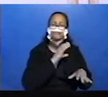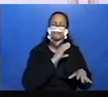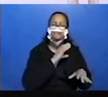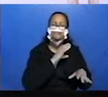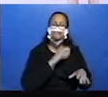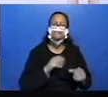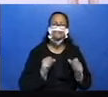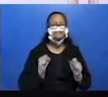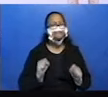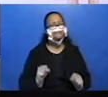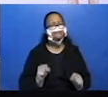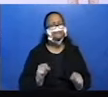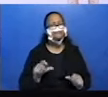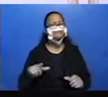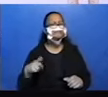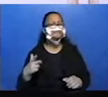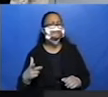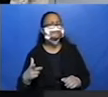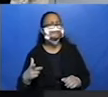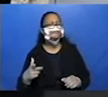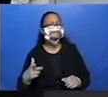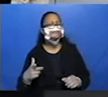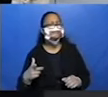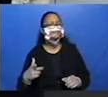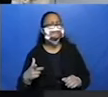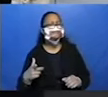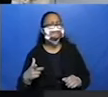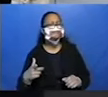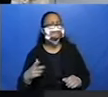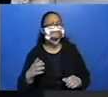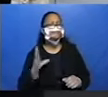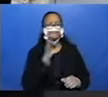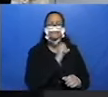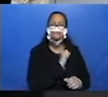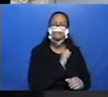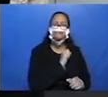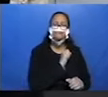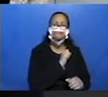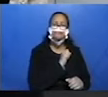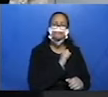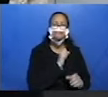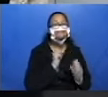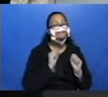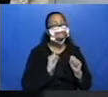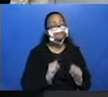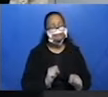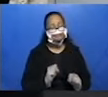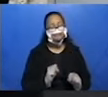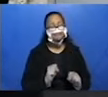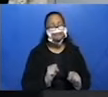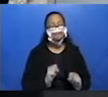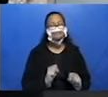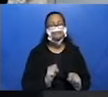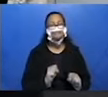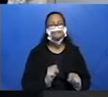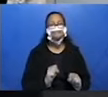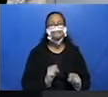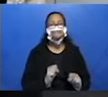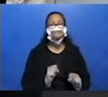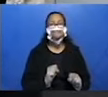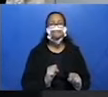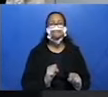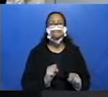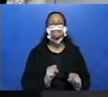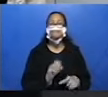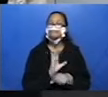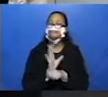modo? Eu podia dizer que a múmia movia-se rapidamente? Podia, até porque em alguns filmes elas se movem muito